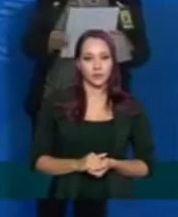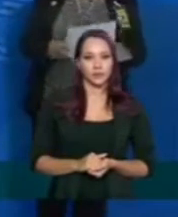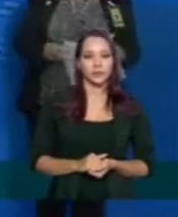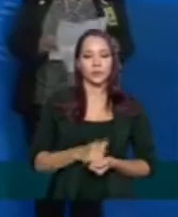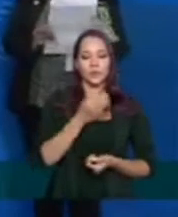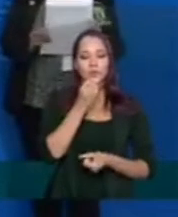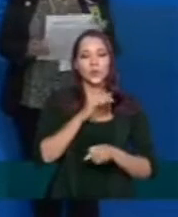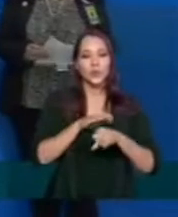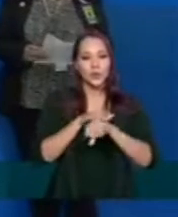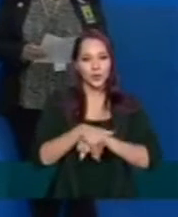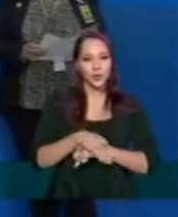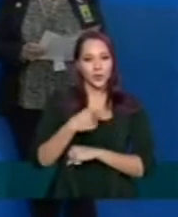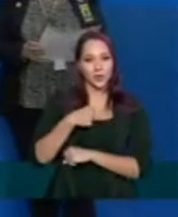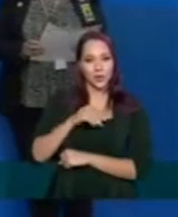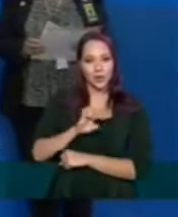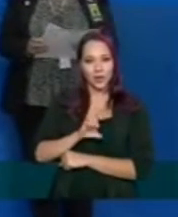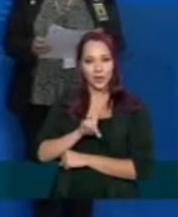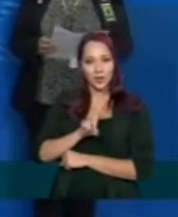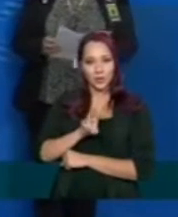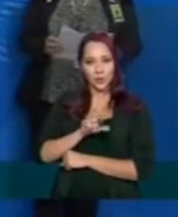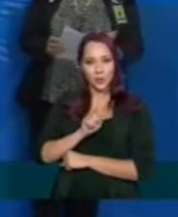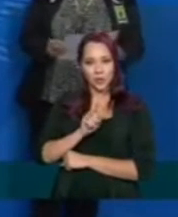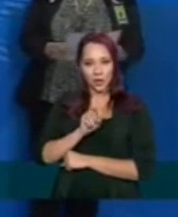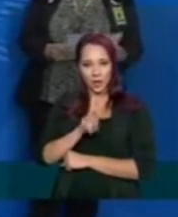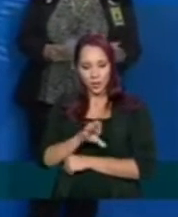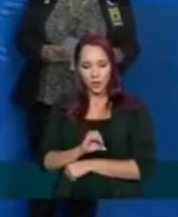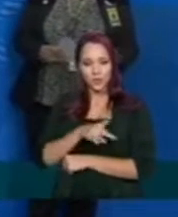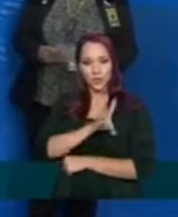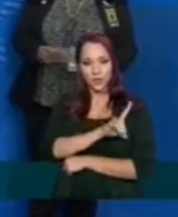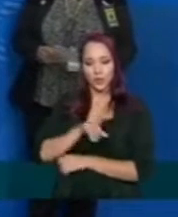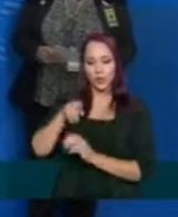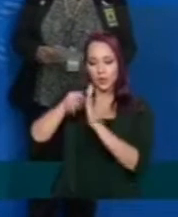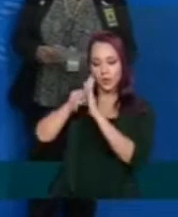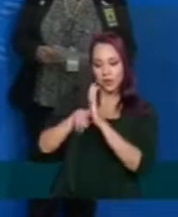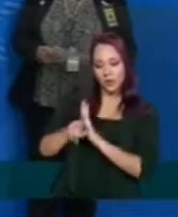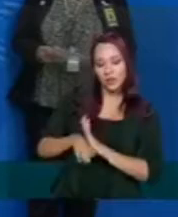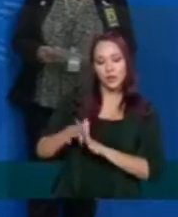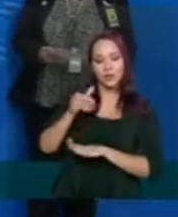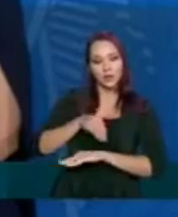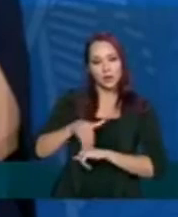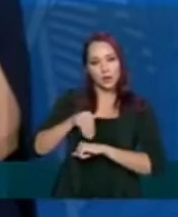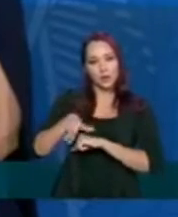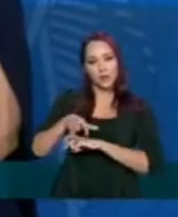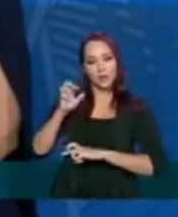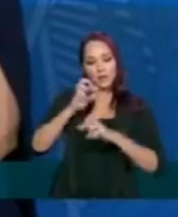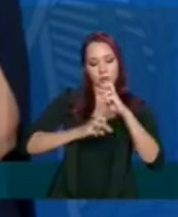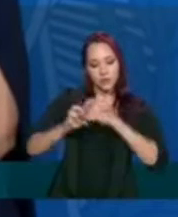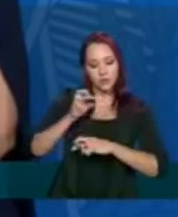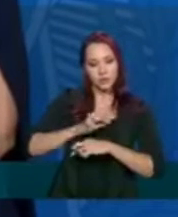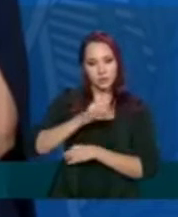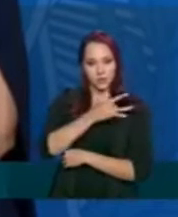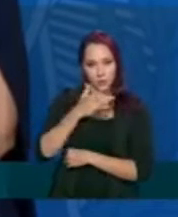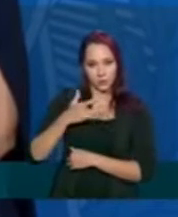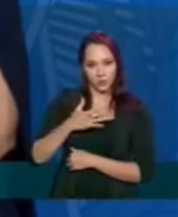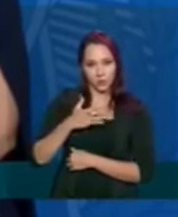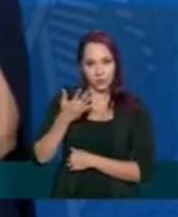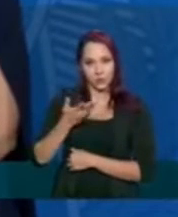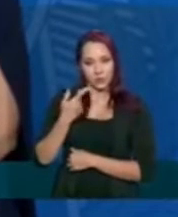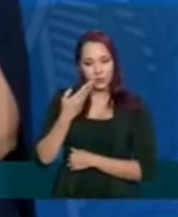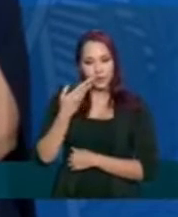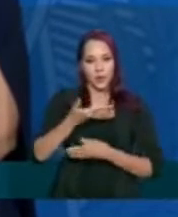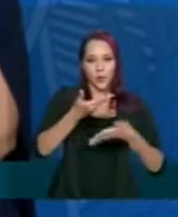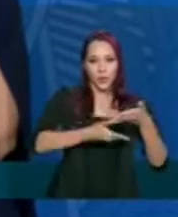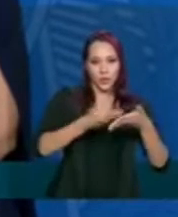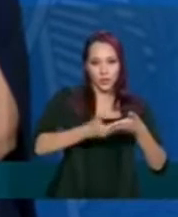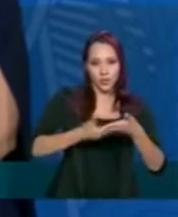Boa noite, eu sou Eduardo Macario, diretor de análise da Secretaria de Vigilância e Saúde. Eu vou apresentar o boletim